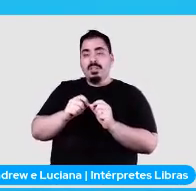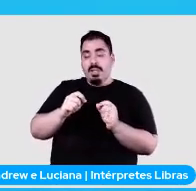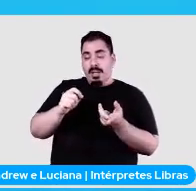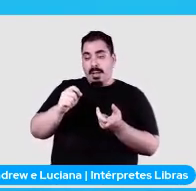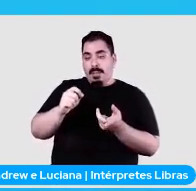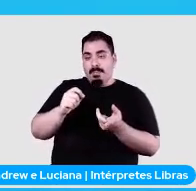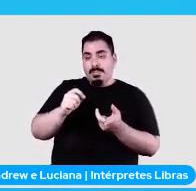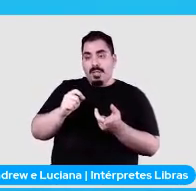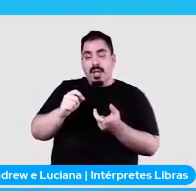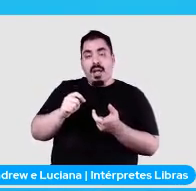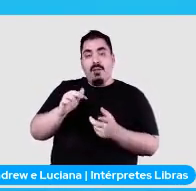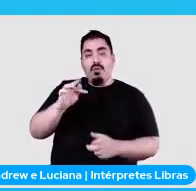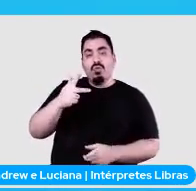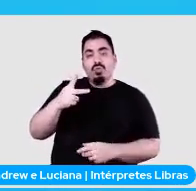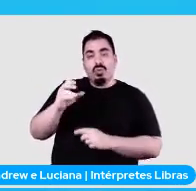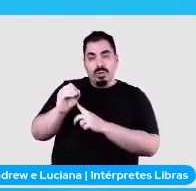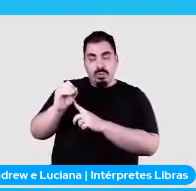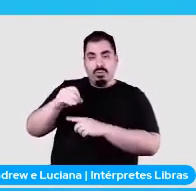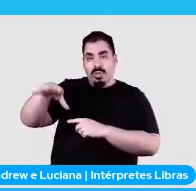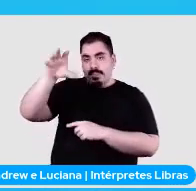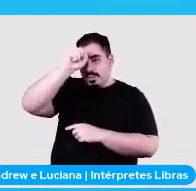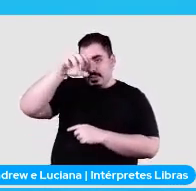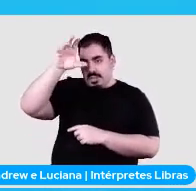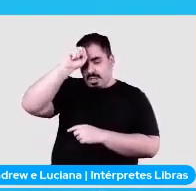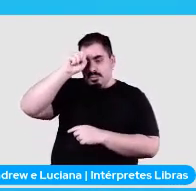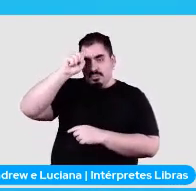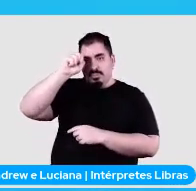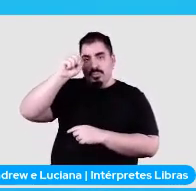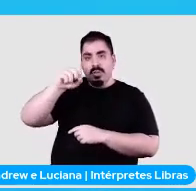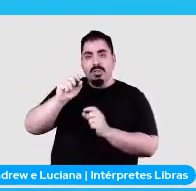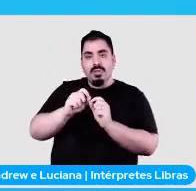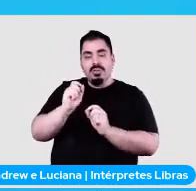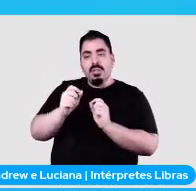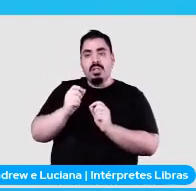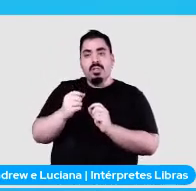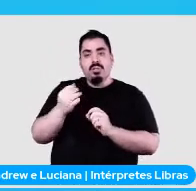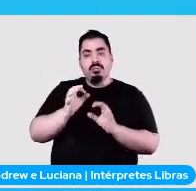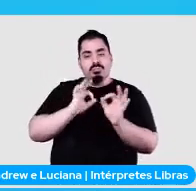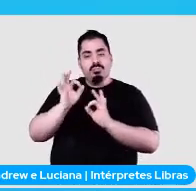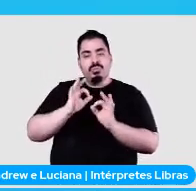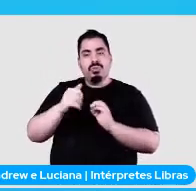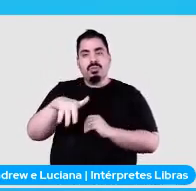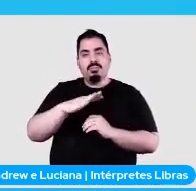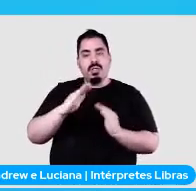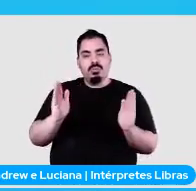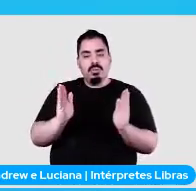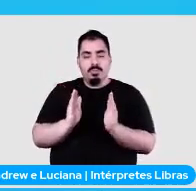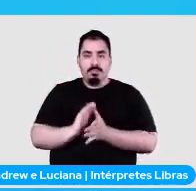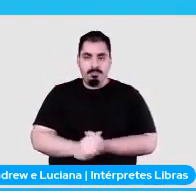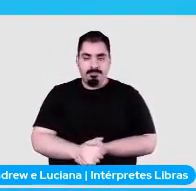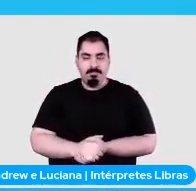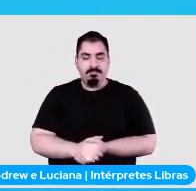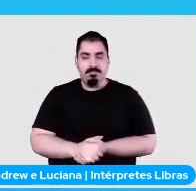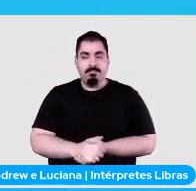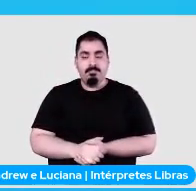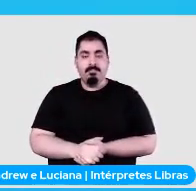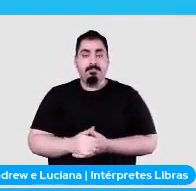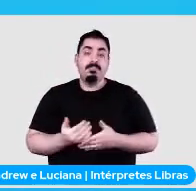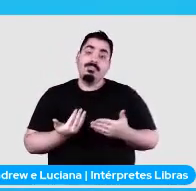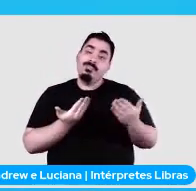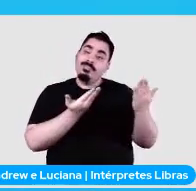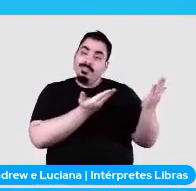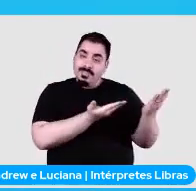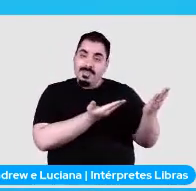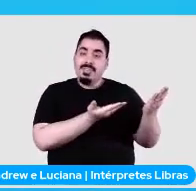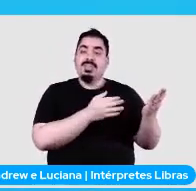contorno numa situação dessa. Enfim, isso é o pipeline, assim, o